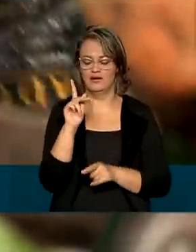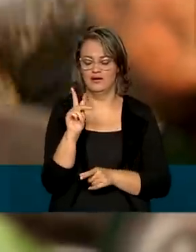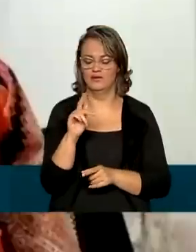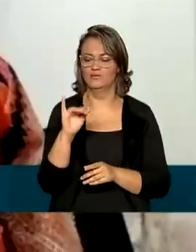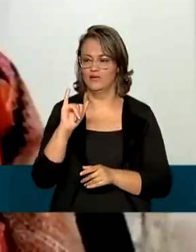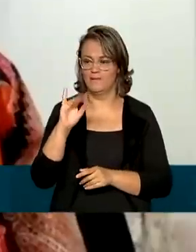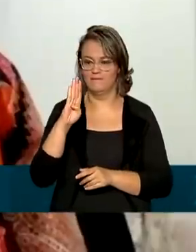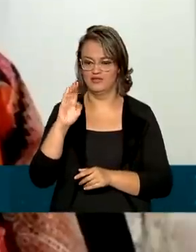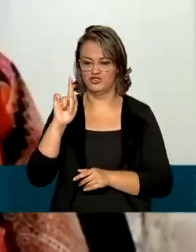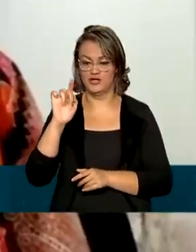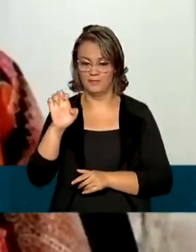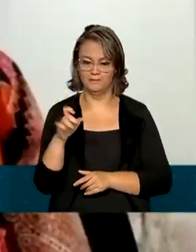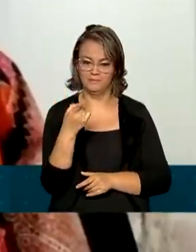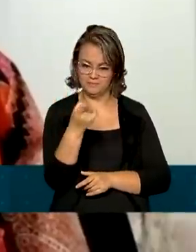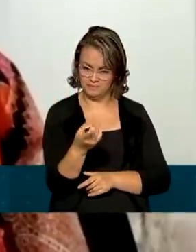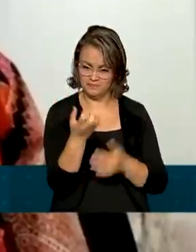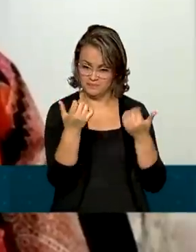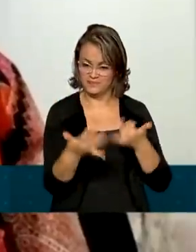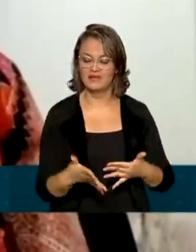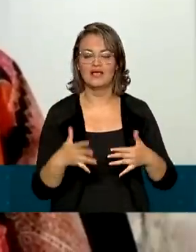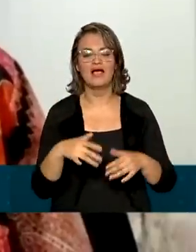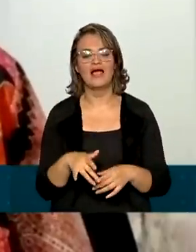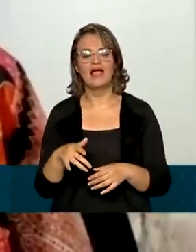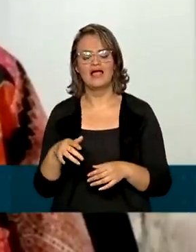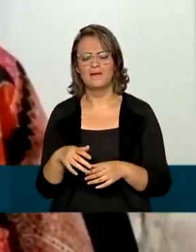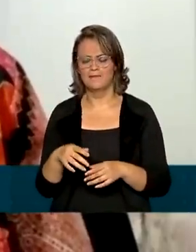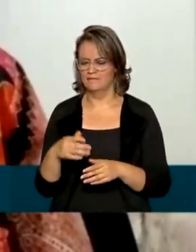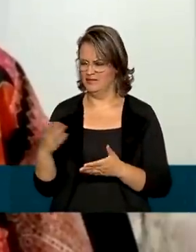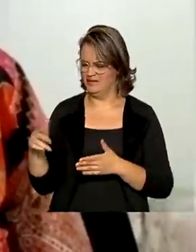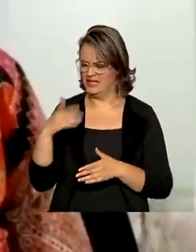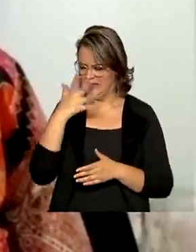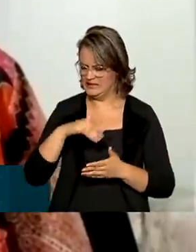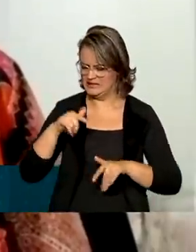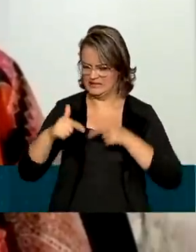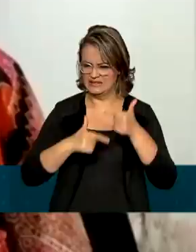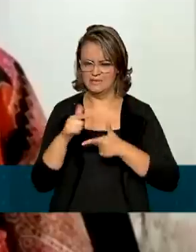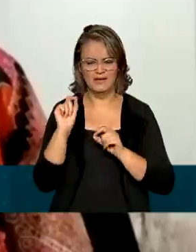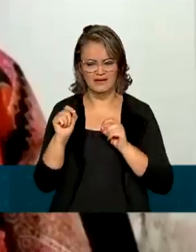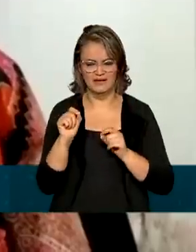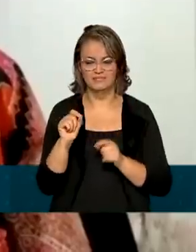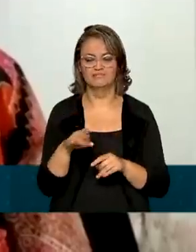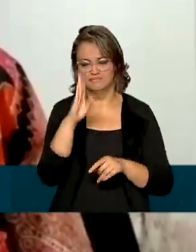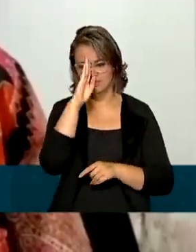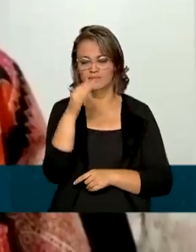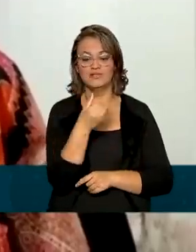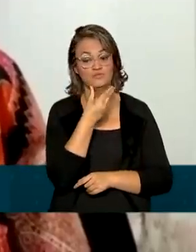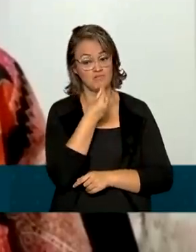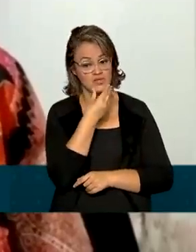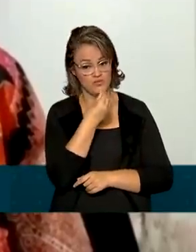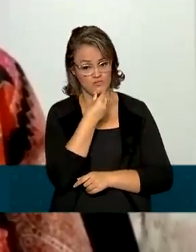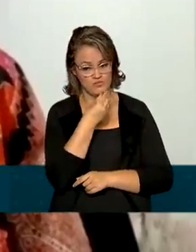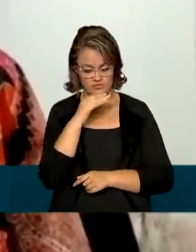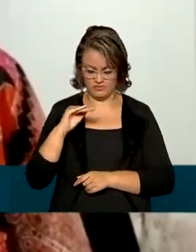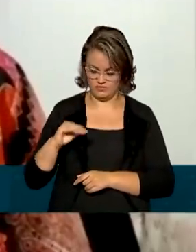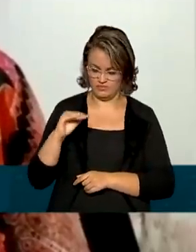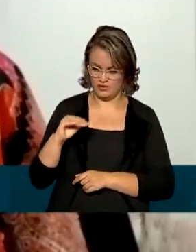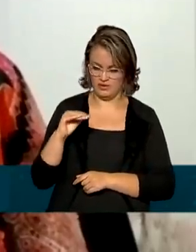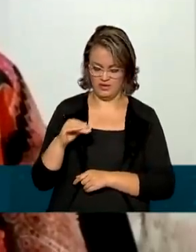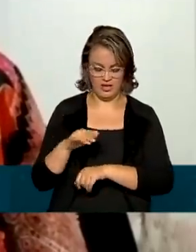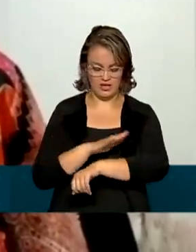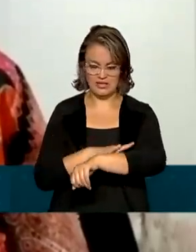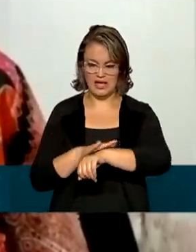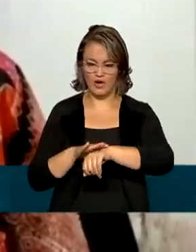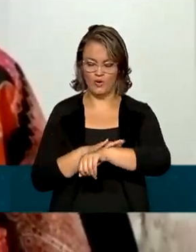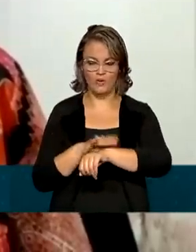do IBGE. Essa população é composta predominantemente por meninos, por homens, por pessoas da cor